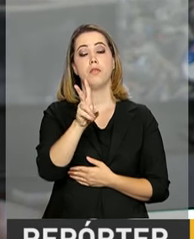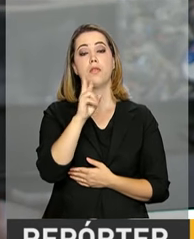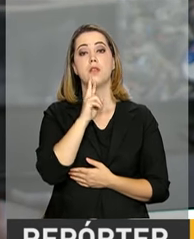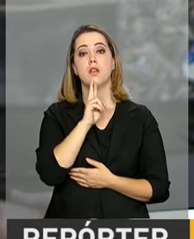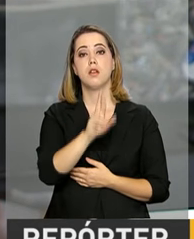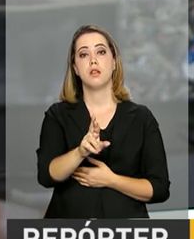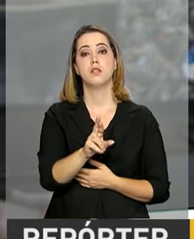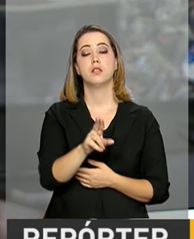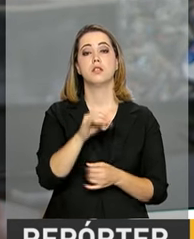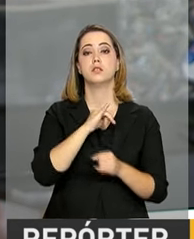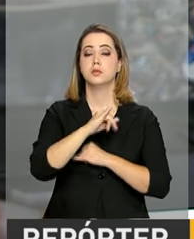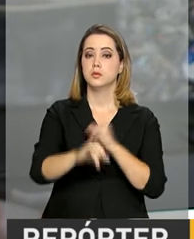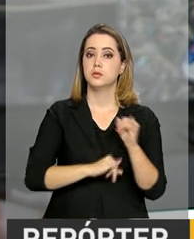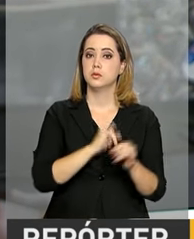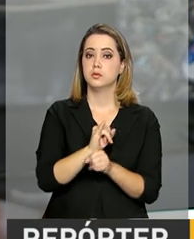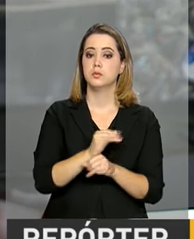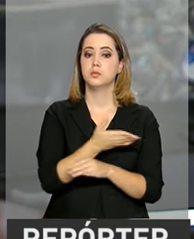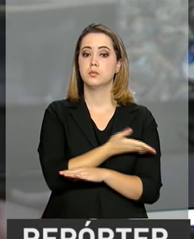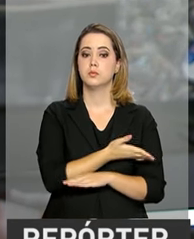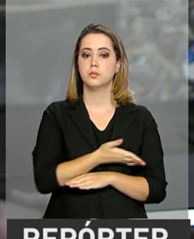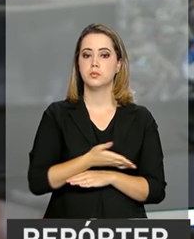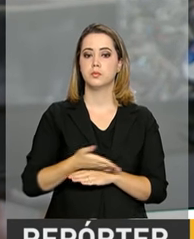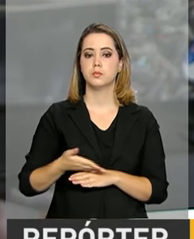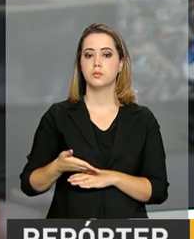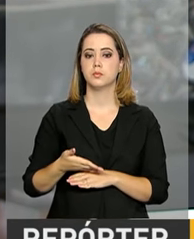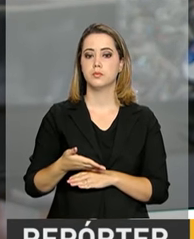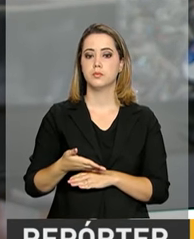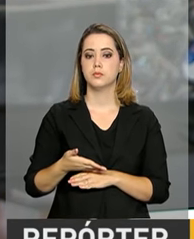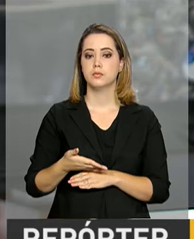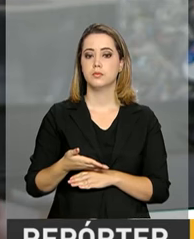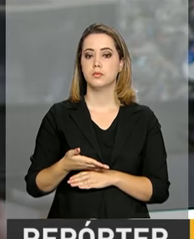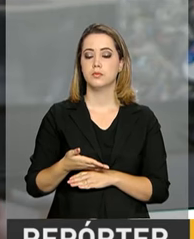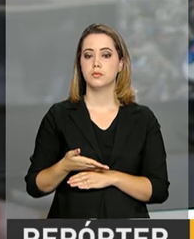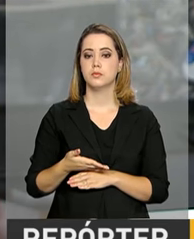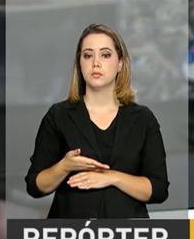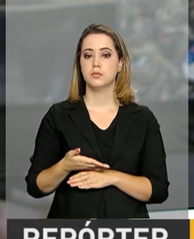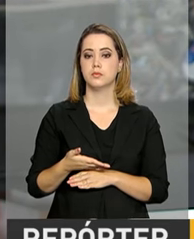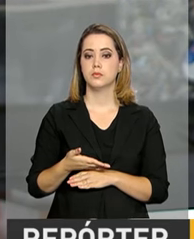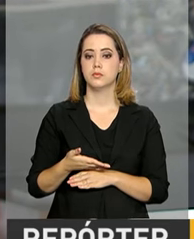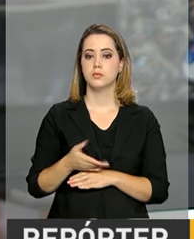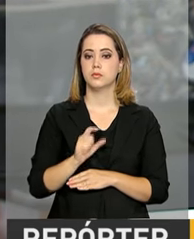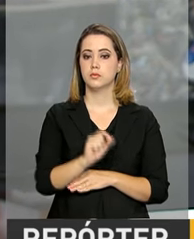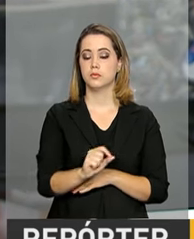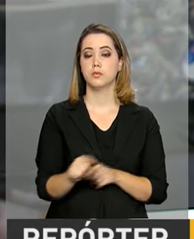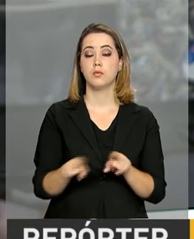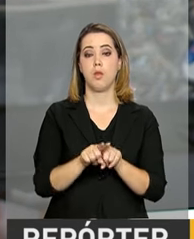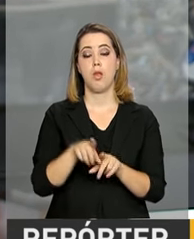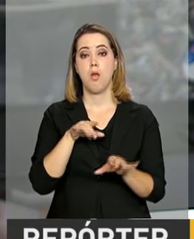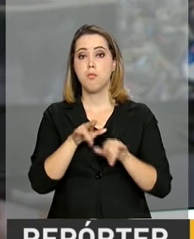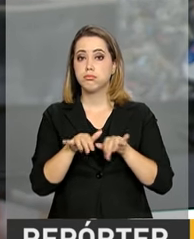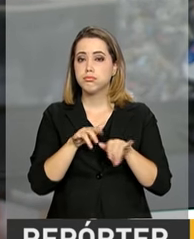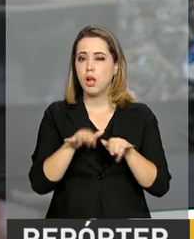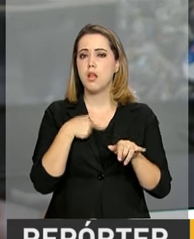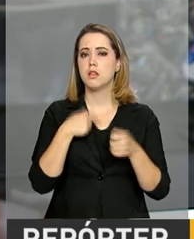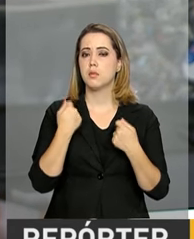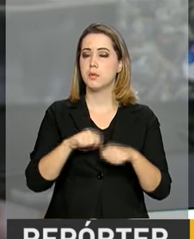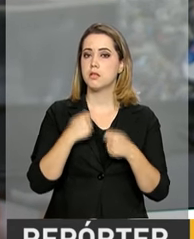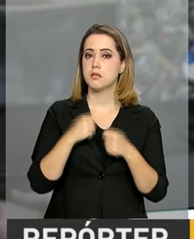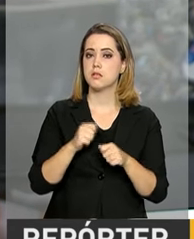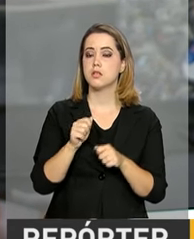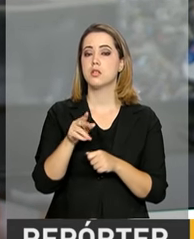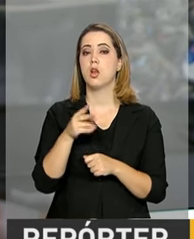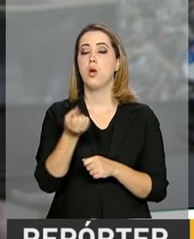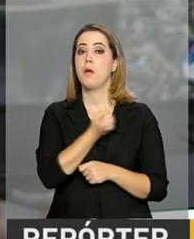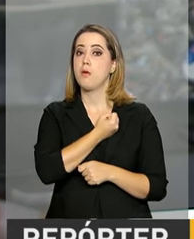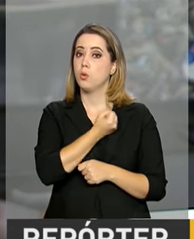resultado pela internet no endereço sisu.mec.gov.br. Para acessar é preciso digitar o